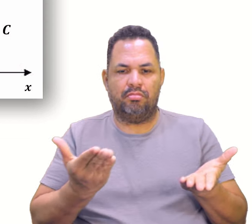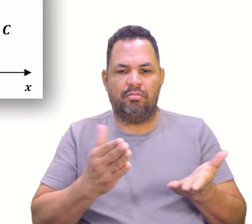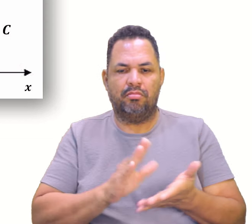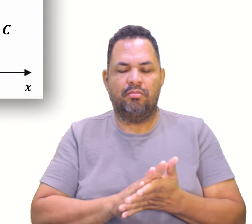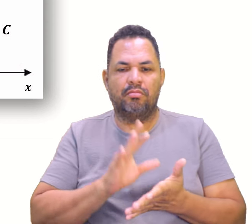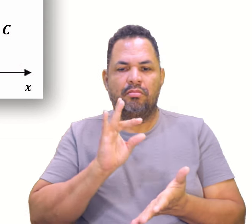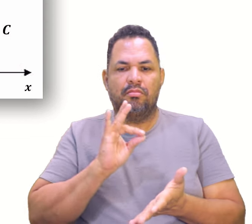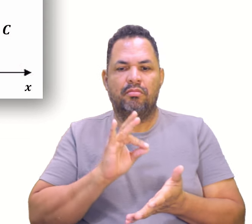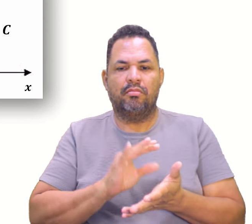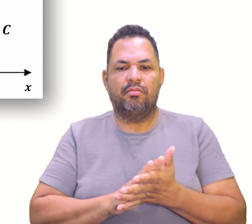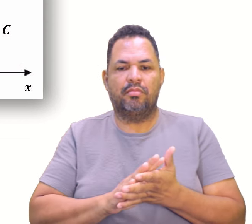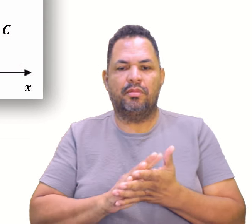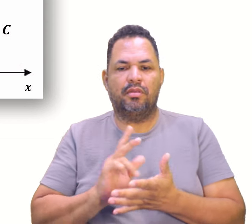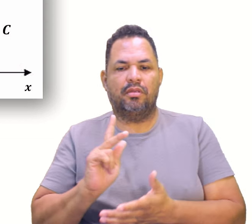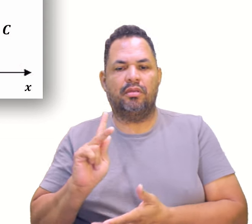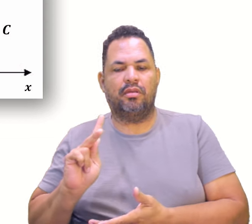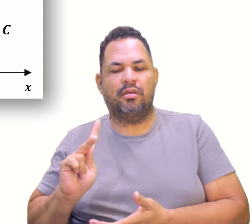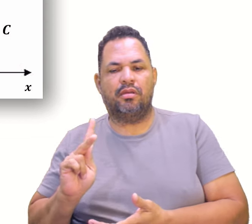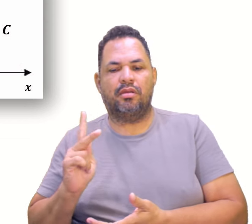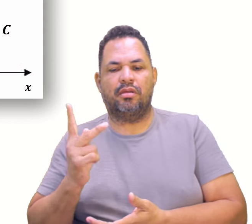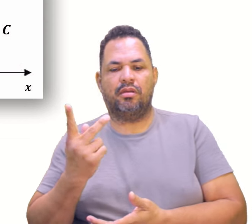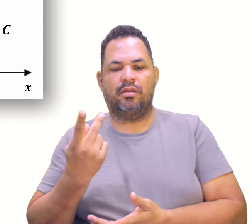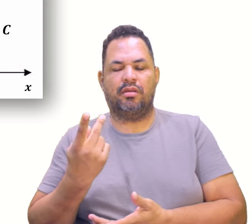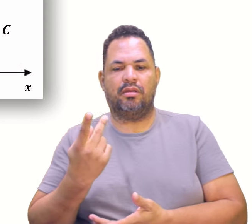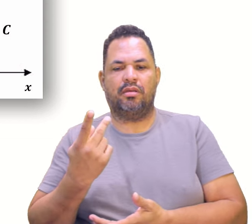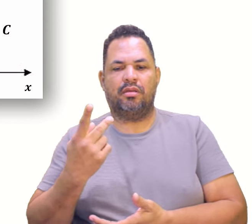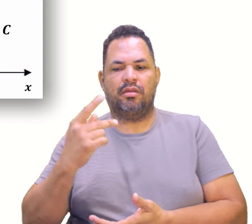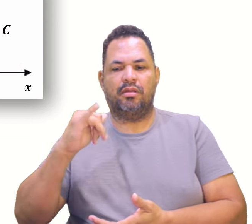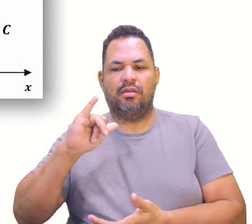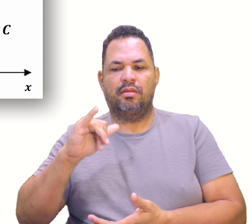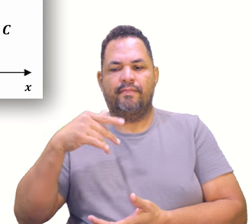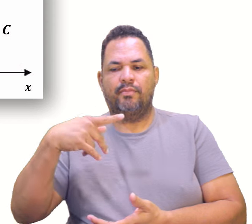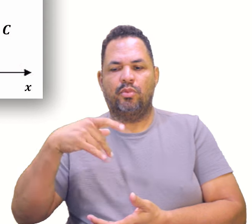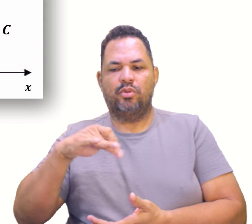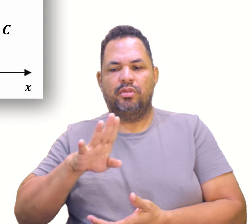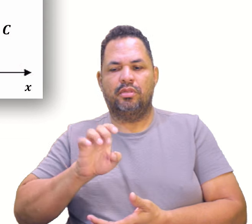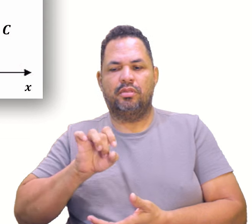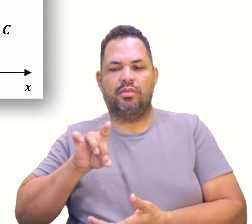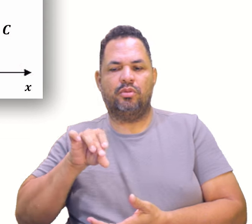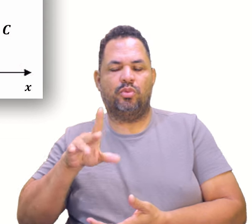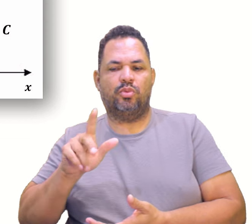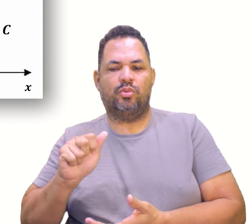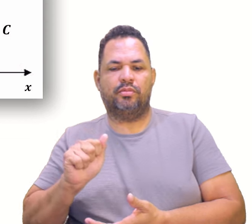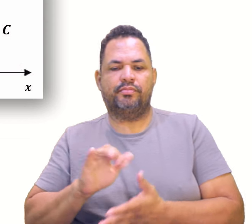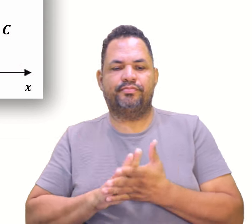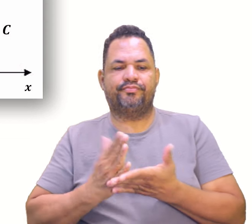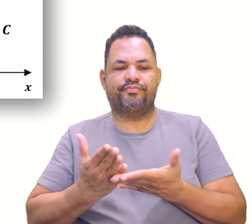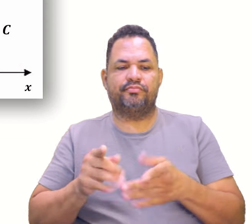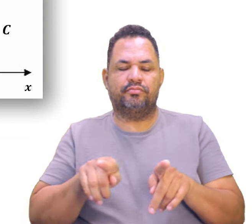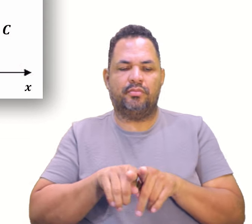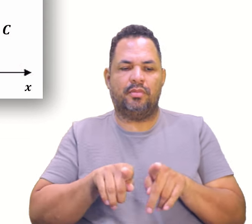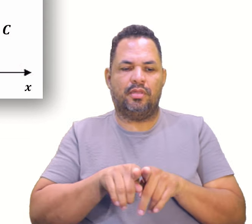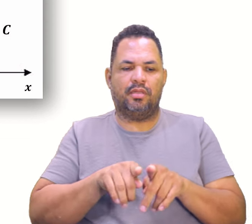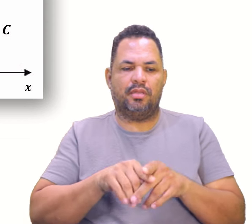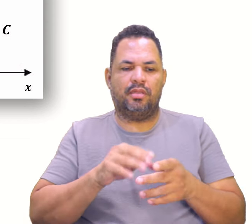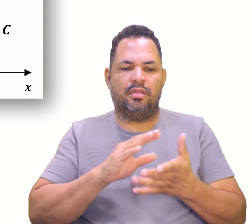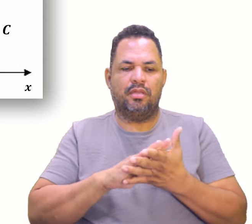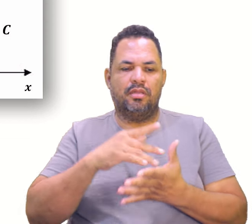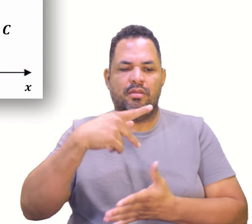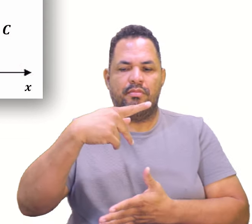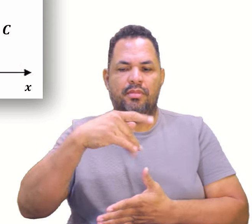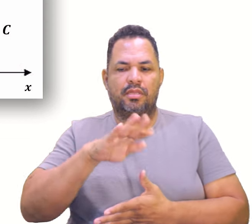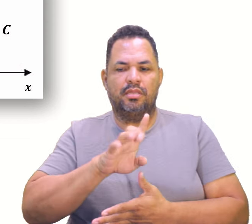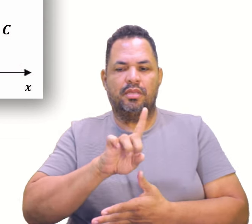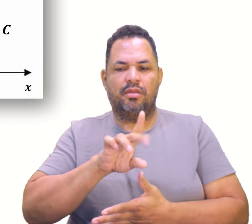verdade, a hipotenusa do triângulo retângulo. E aí, com isso, a gente pode usar o Pitágoras. E o Pitágoras, sendo transformado, ficou desse